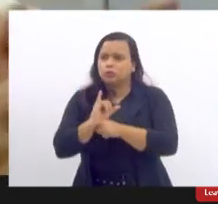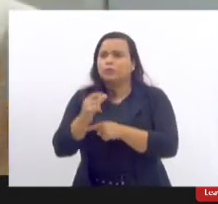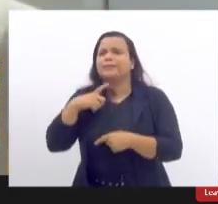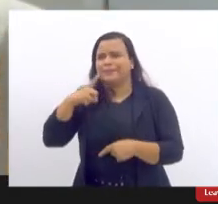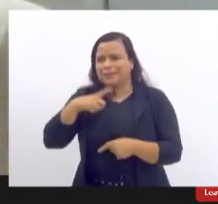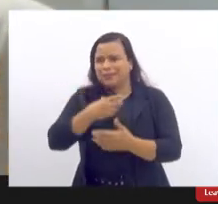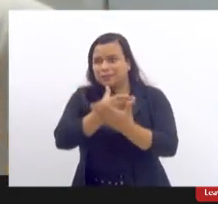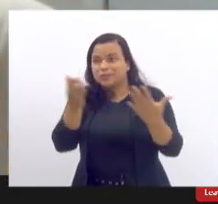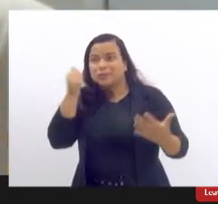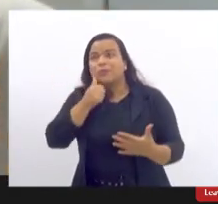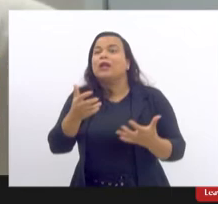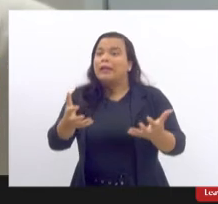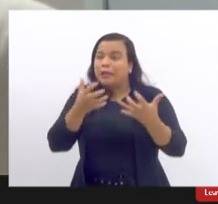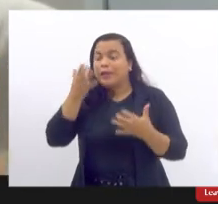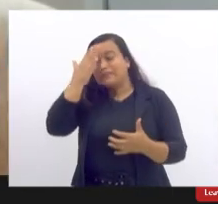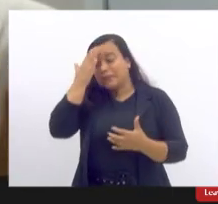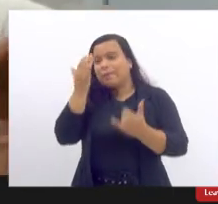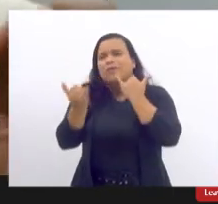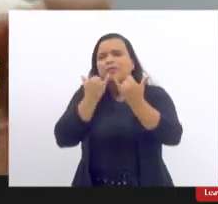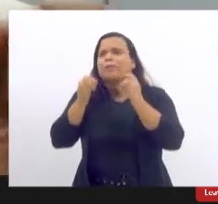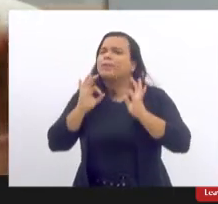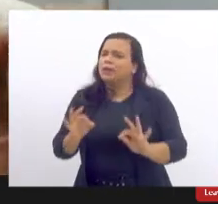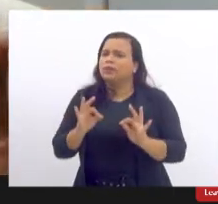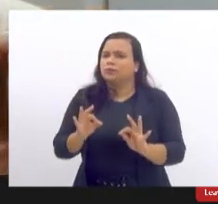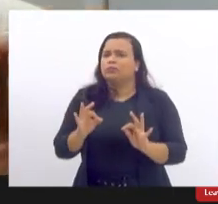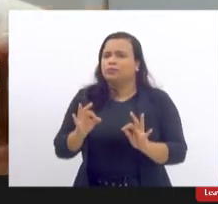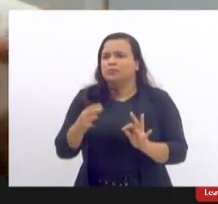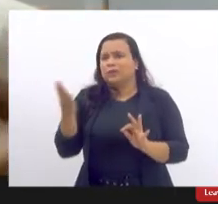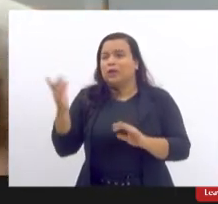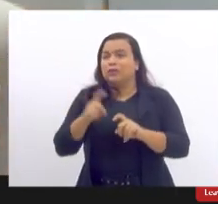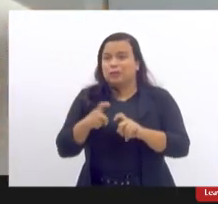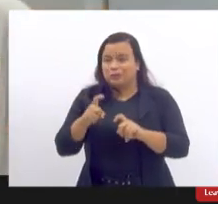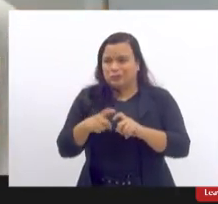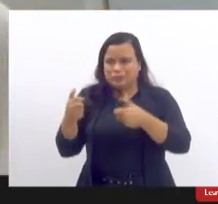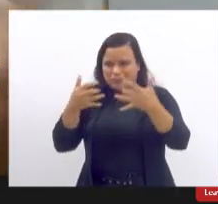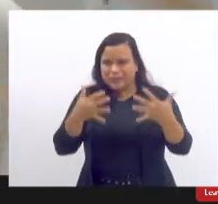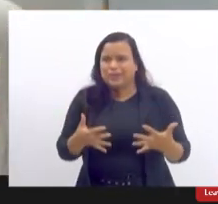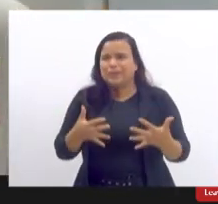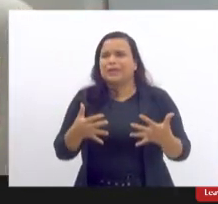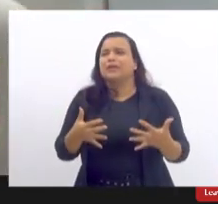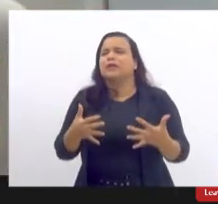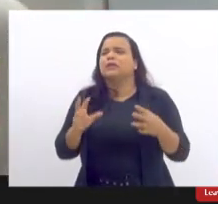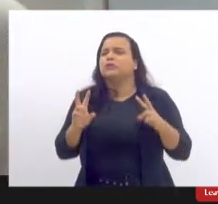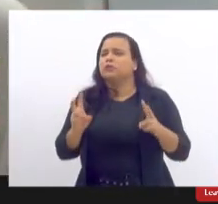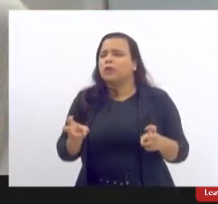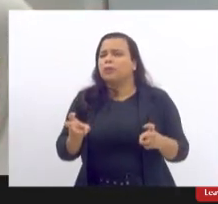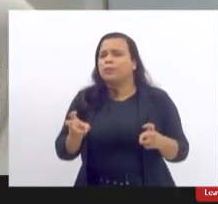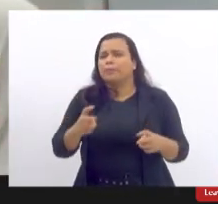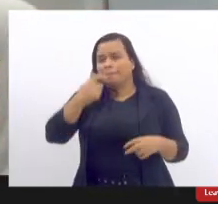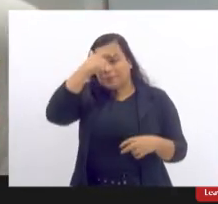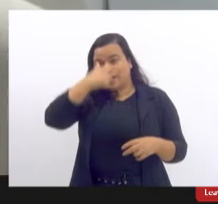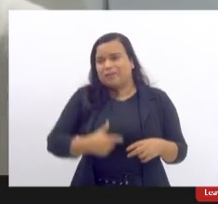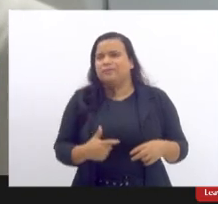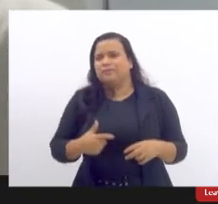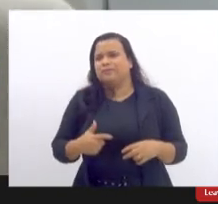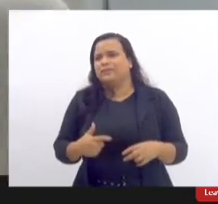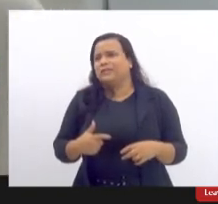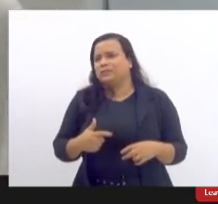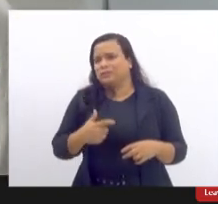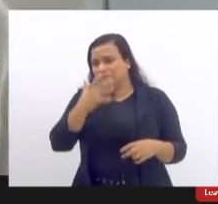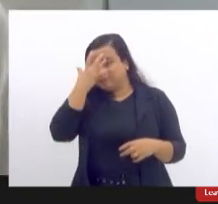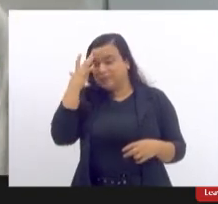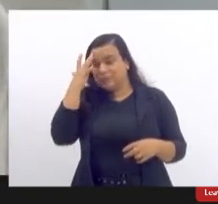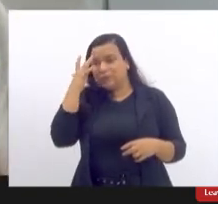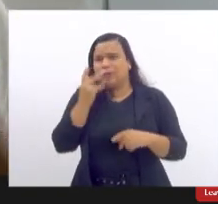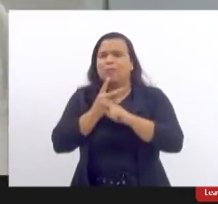essas mulheres estão justamente procurando informação então quando a doutora fala que tem essa questão do perfil quem não procura mas a gente tem recebido eu